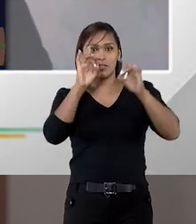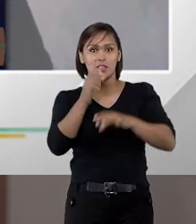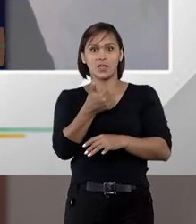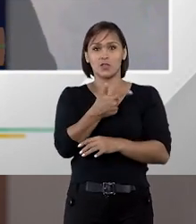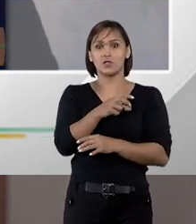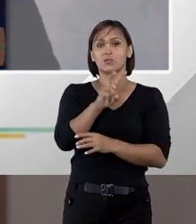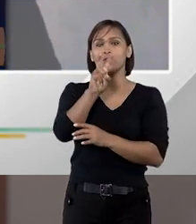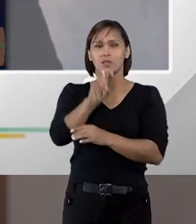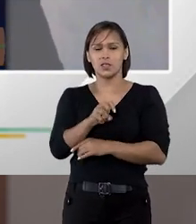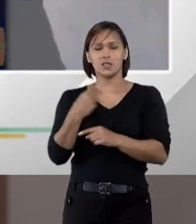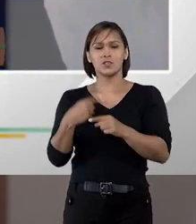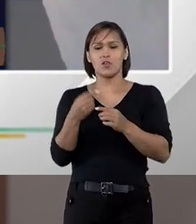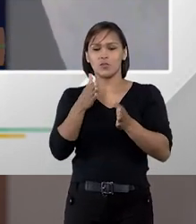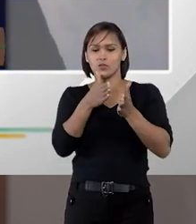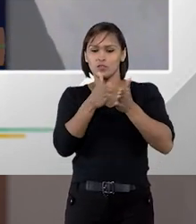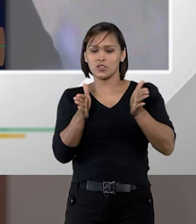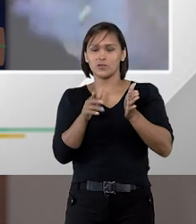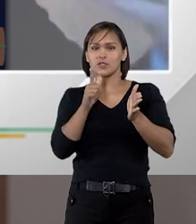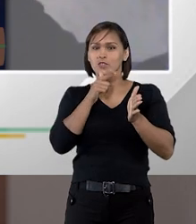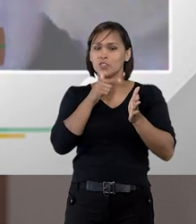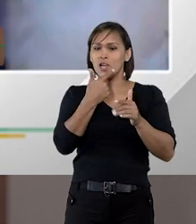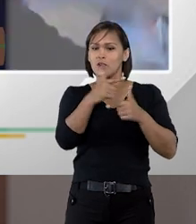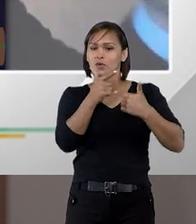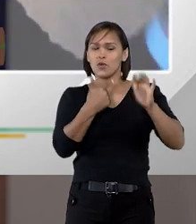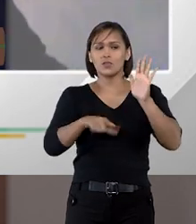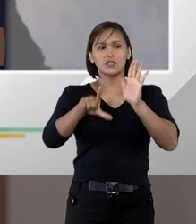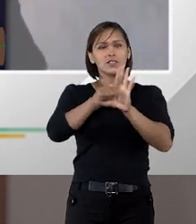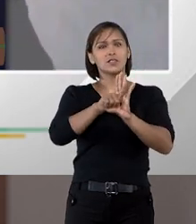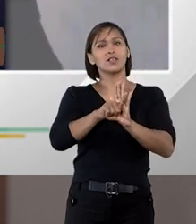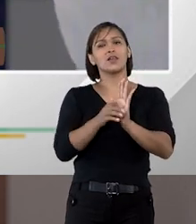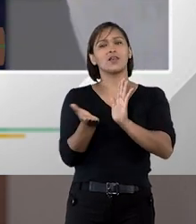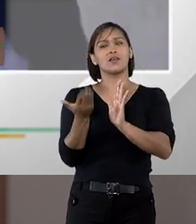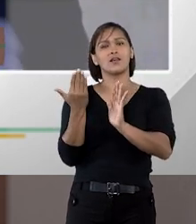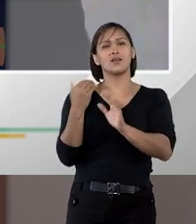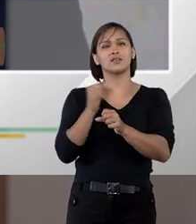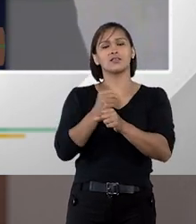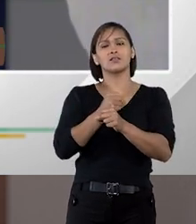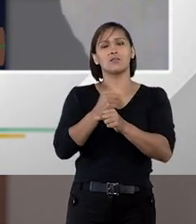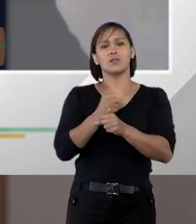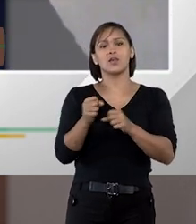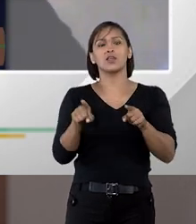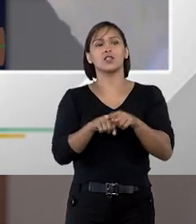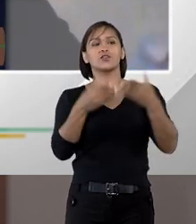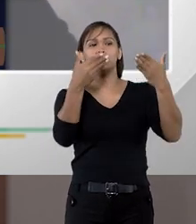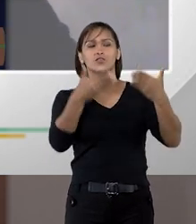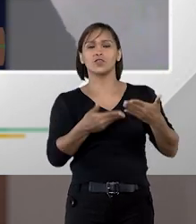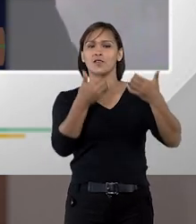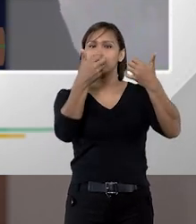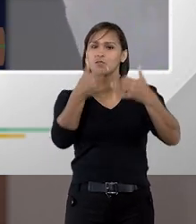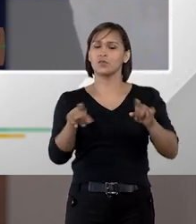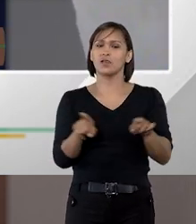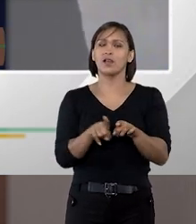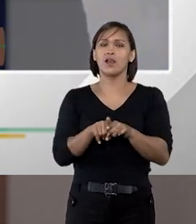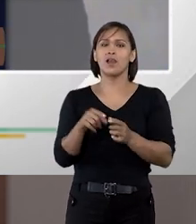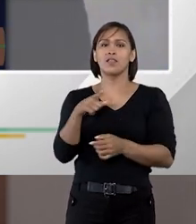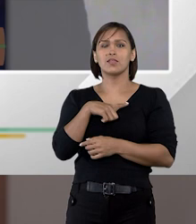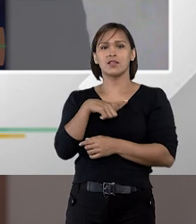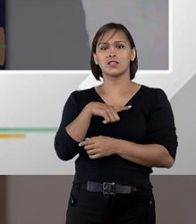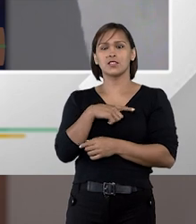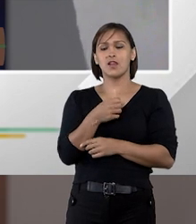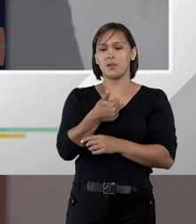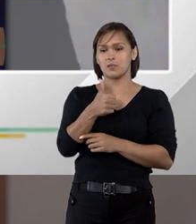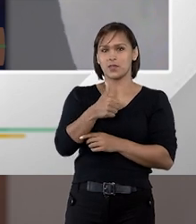destaquei 2015 como um divisor de águas mas tivemos outras leis anteriores a 2015 algumas mencionadas até pelo Mateus tivemos